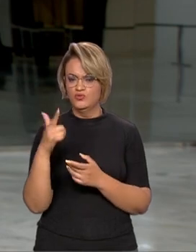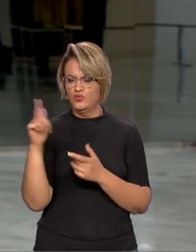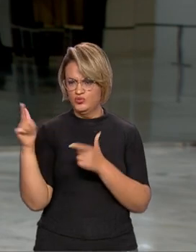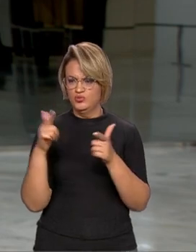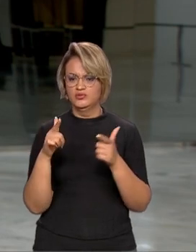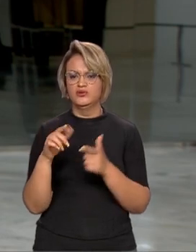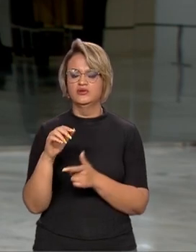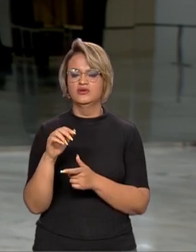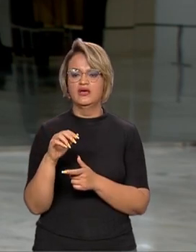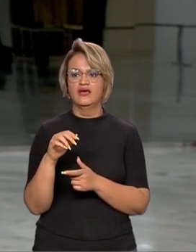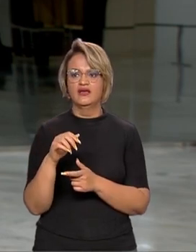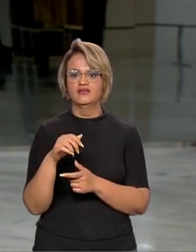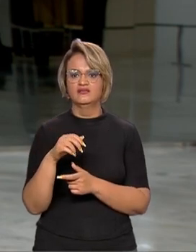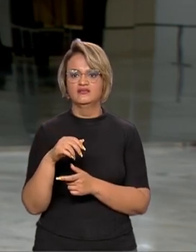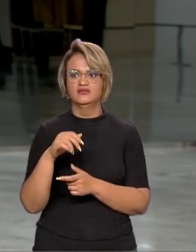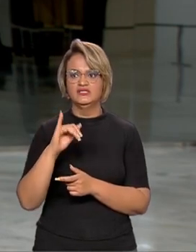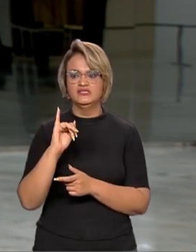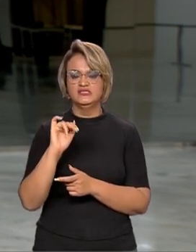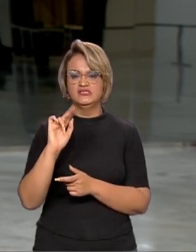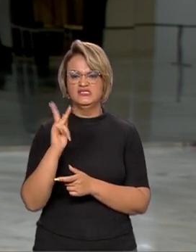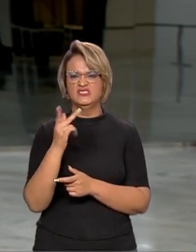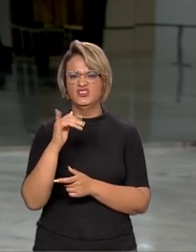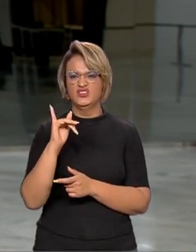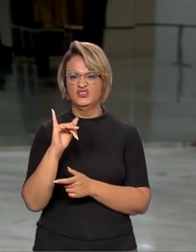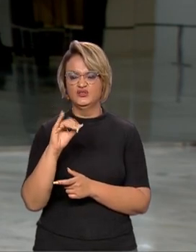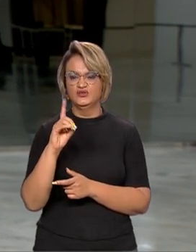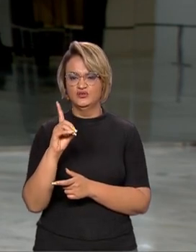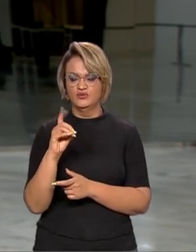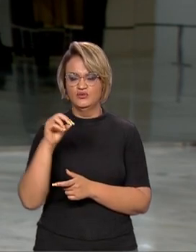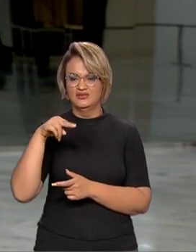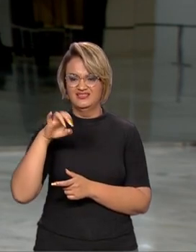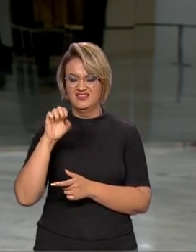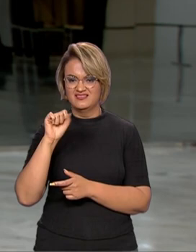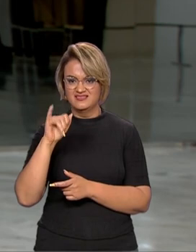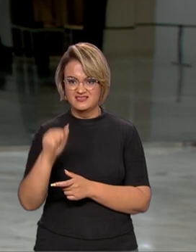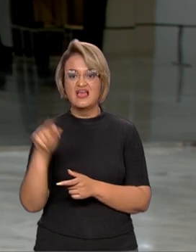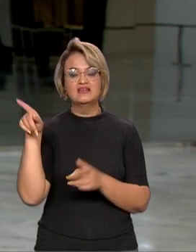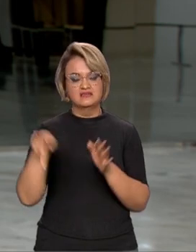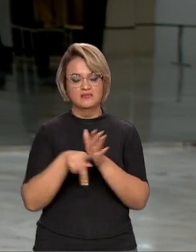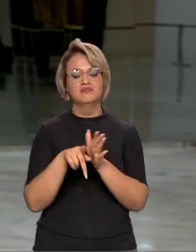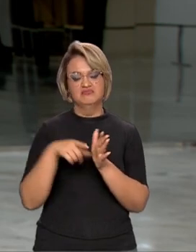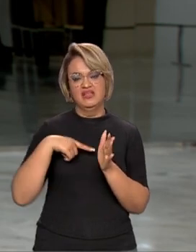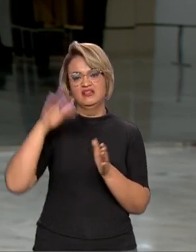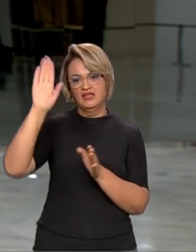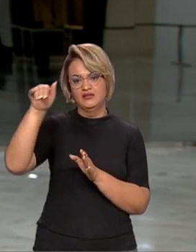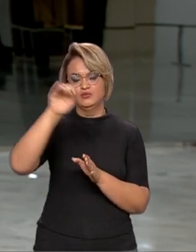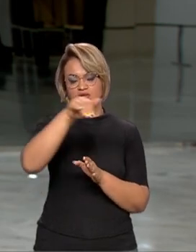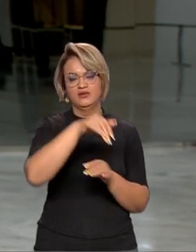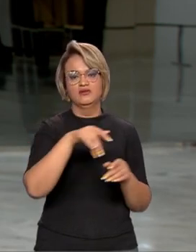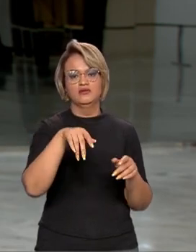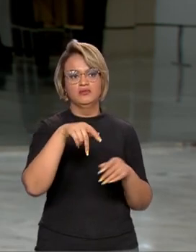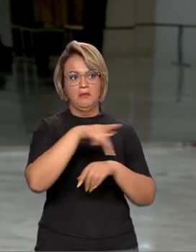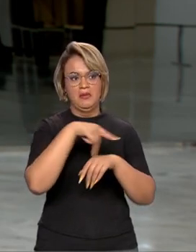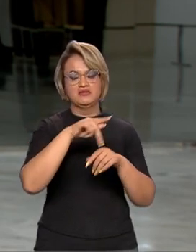e Indonésia, que são países que contam com grandes reservas de florestas tropicais. E também haverão outros